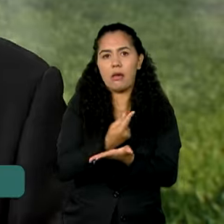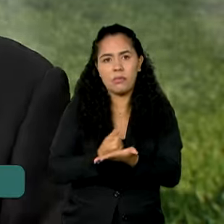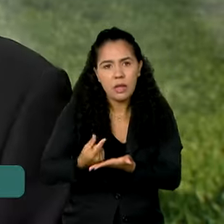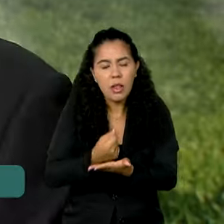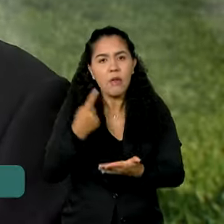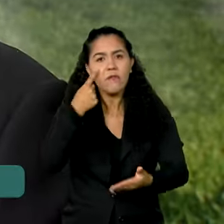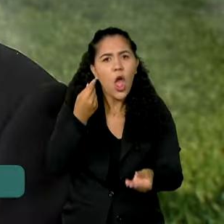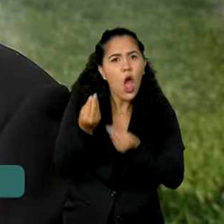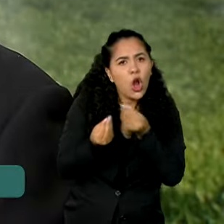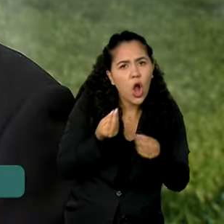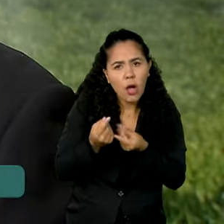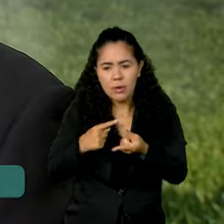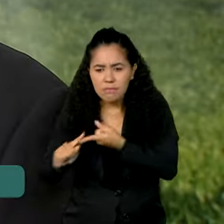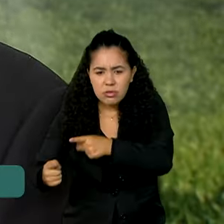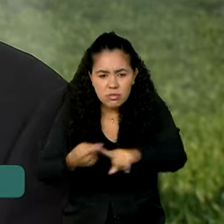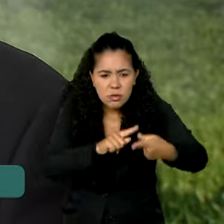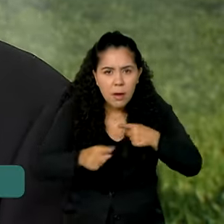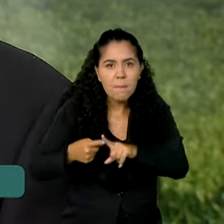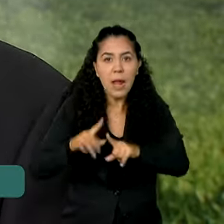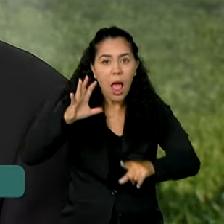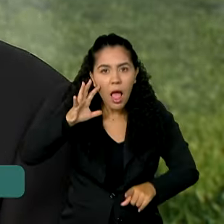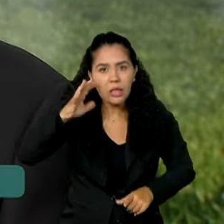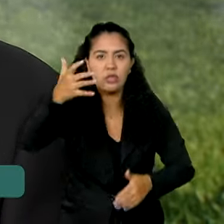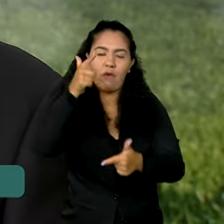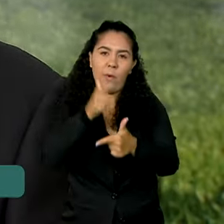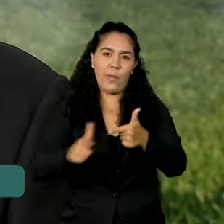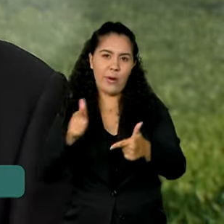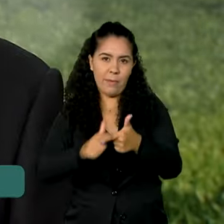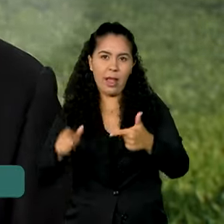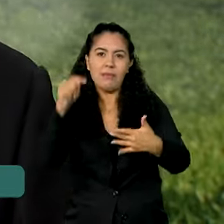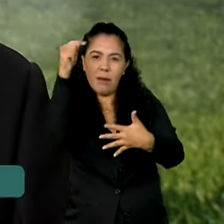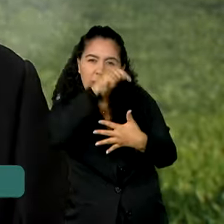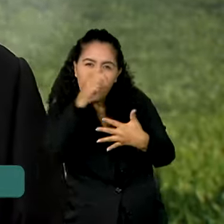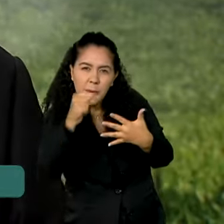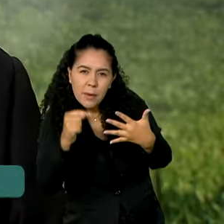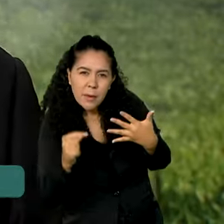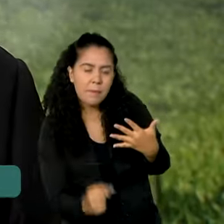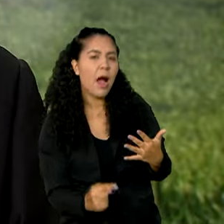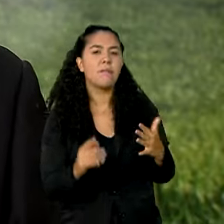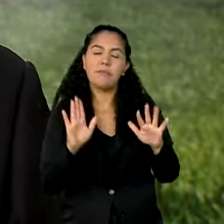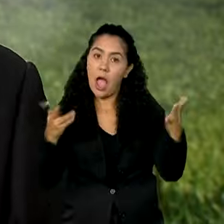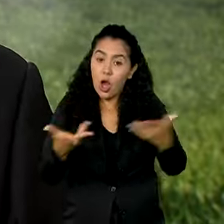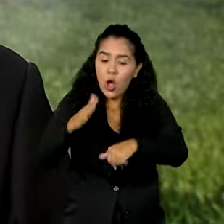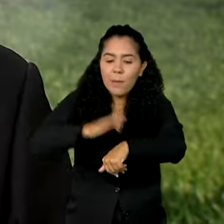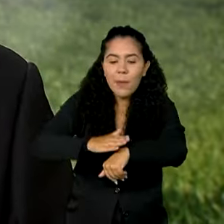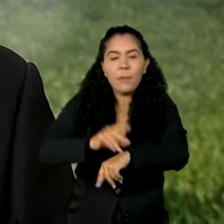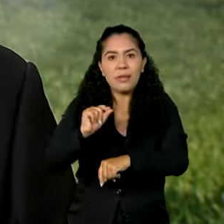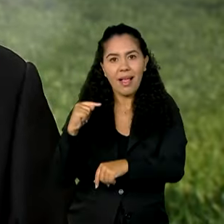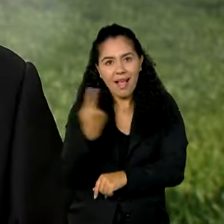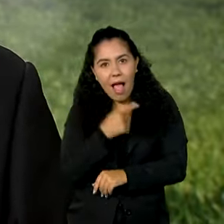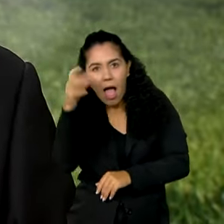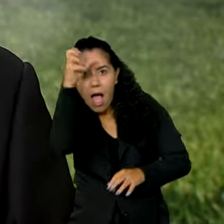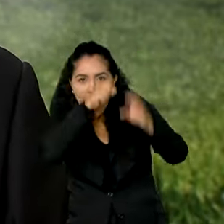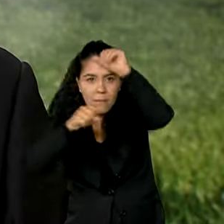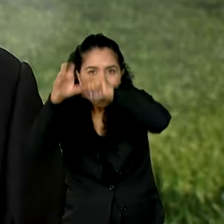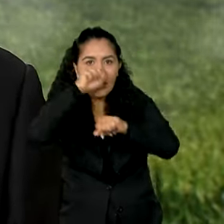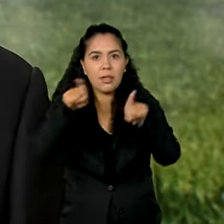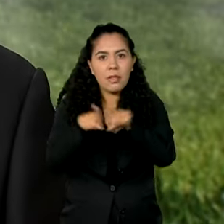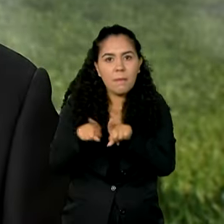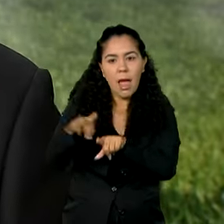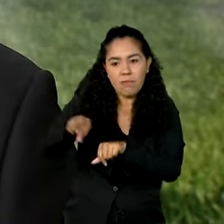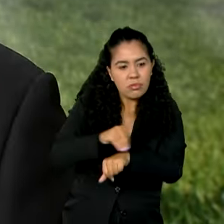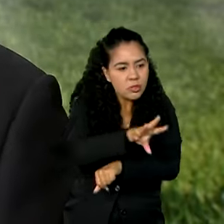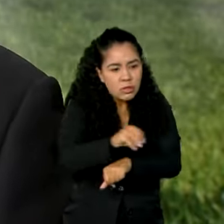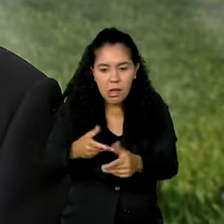possa desengargalar essas questões. Enfim, é um momento de aprendizado também, de troca de informações,